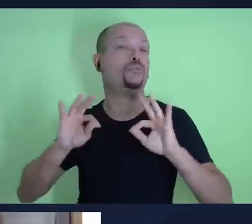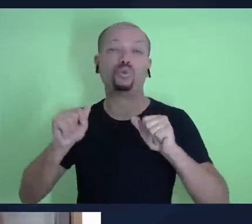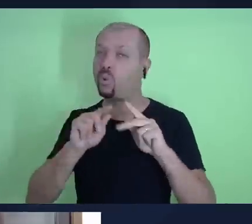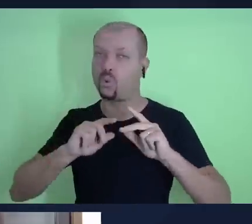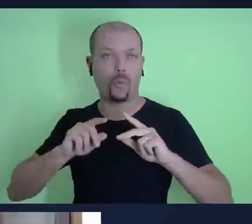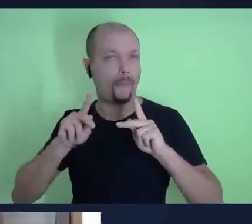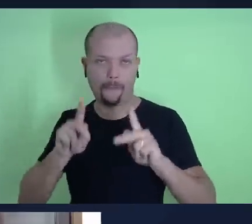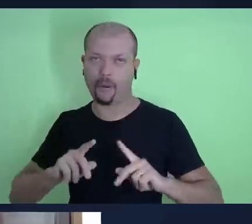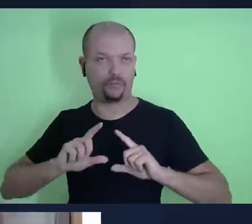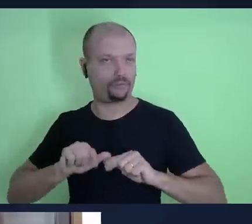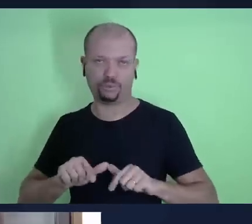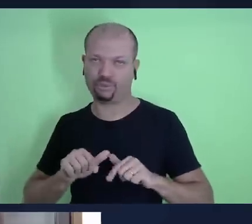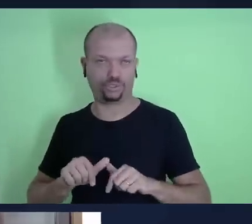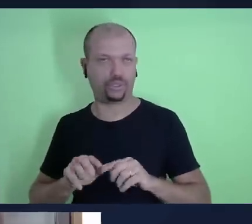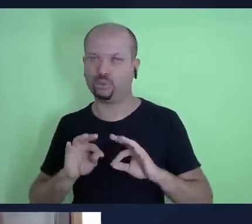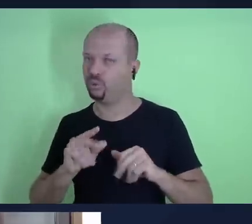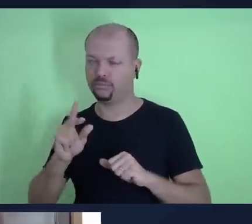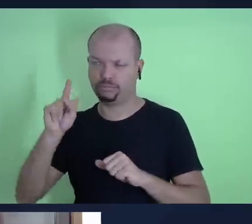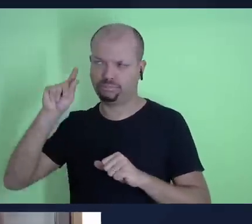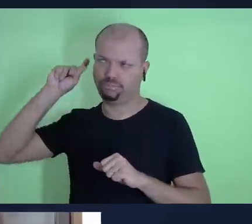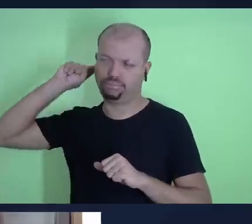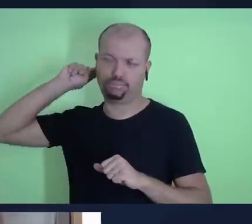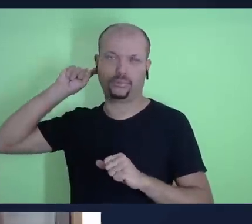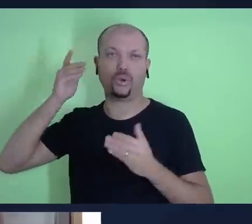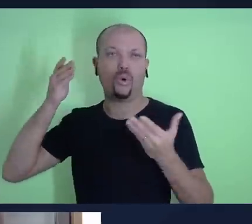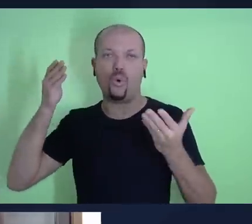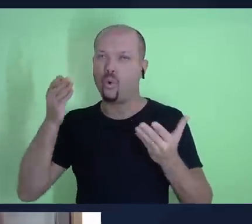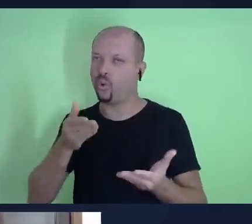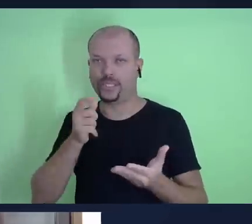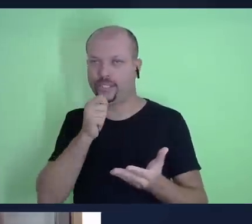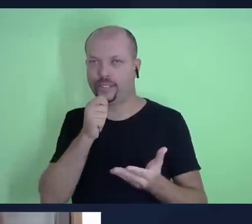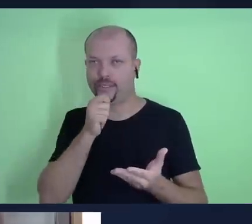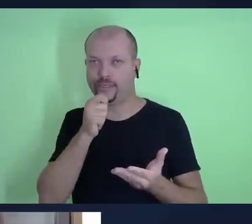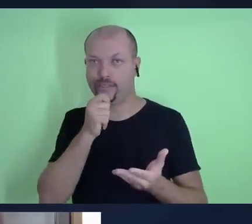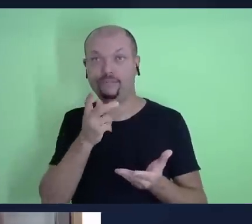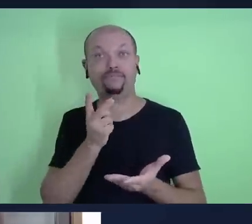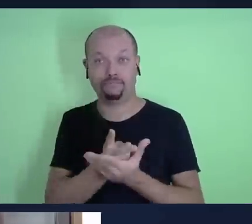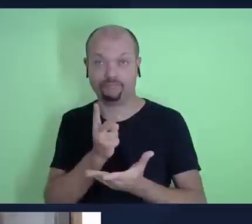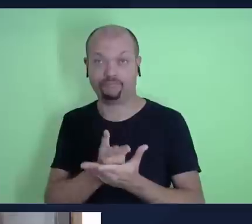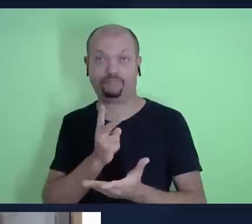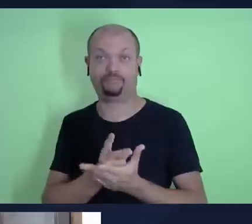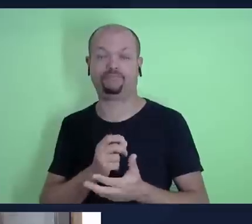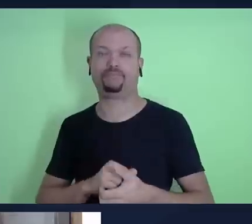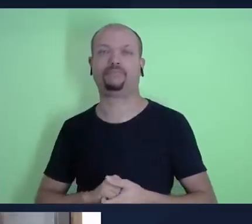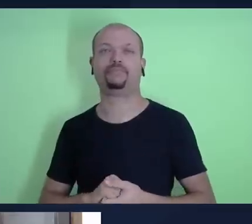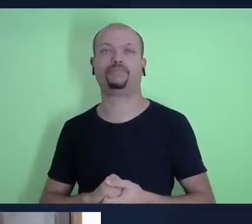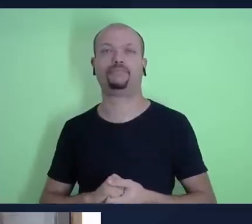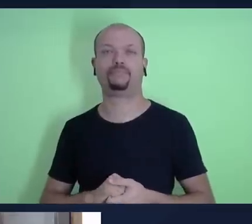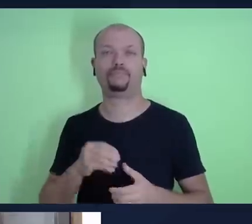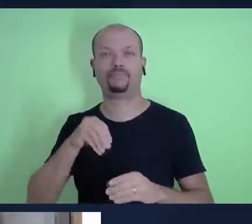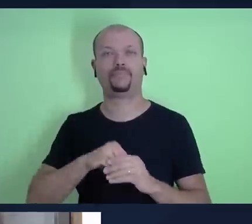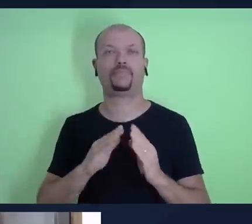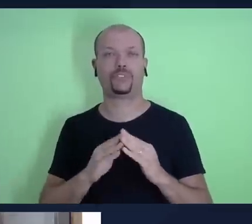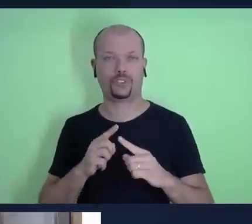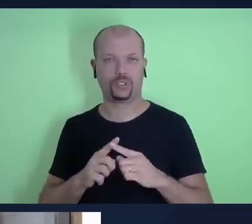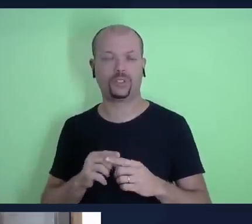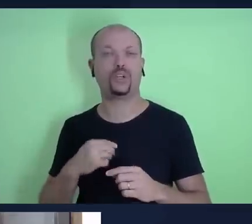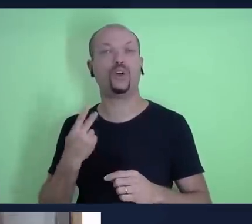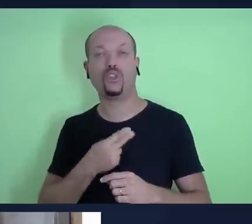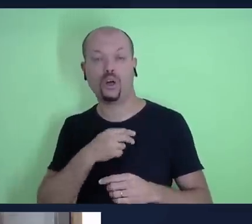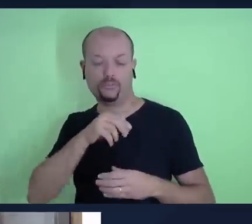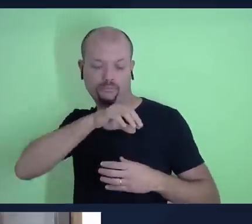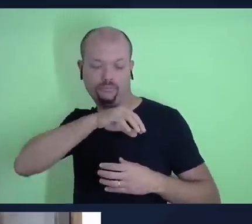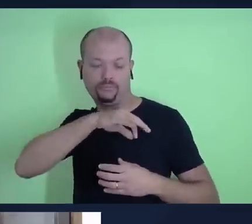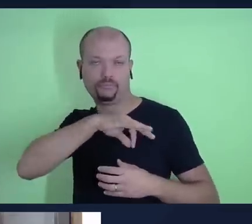tantos milhares de anos atrás, é utilizado, é praticado hoje na igreja. Nós devolvemos o dízimo,